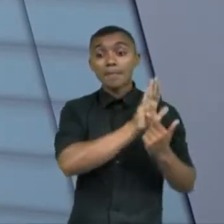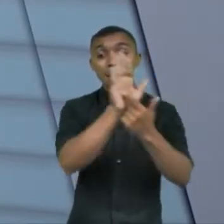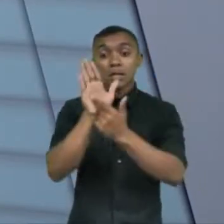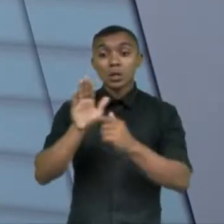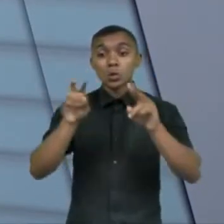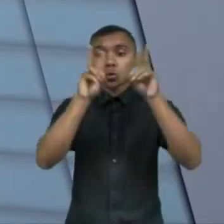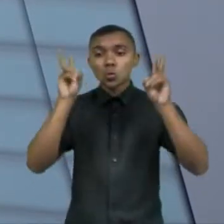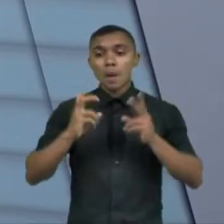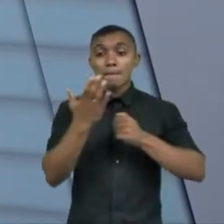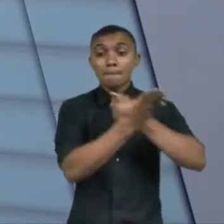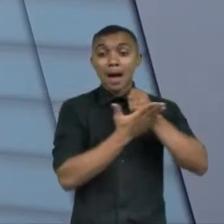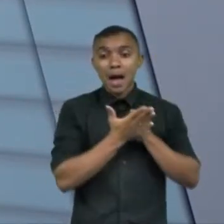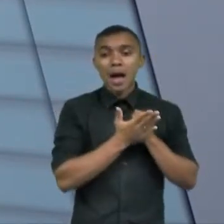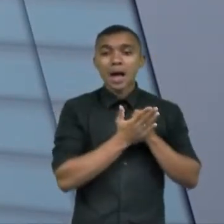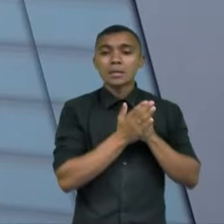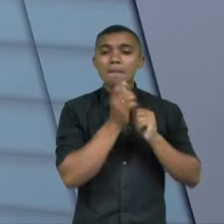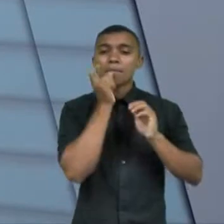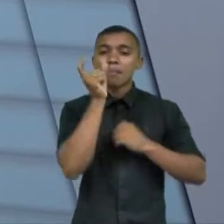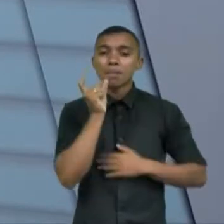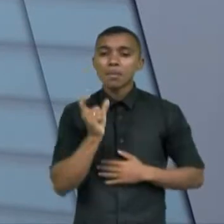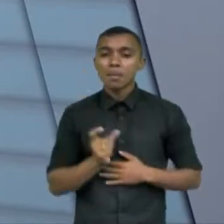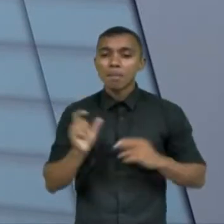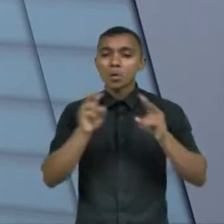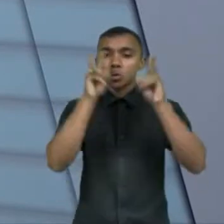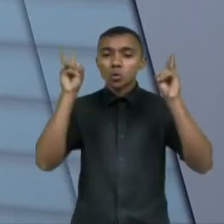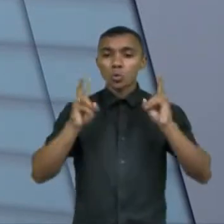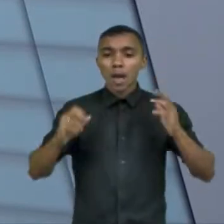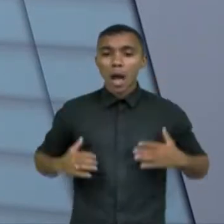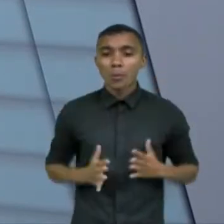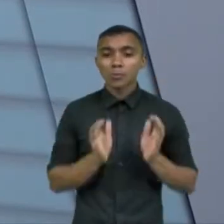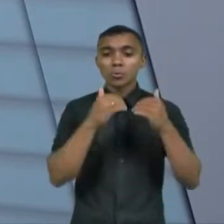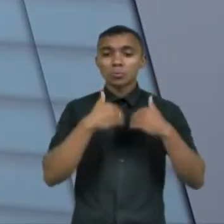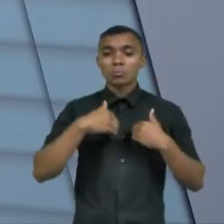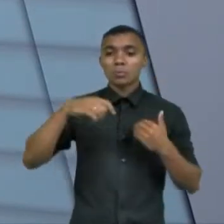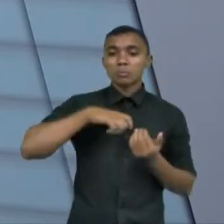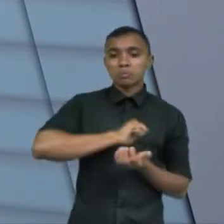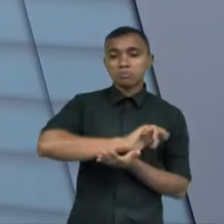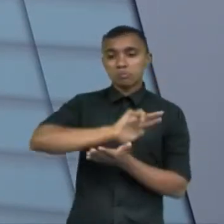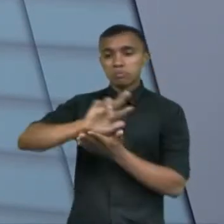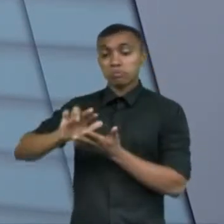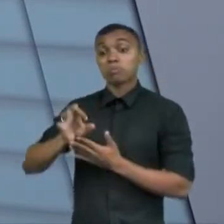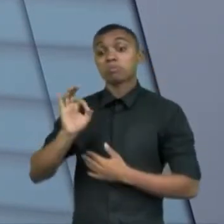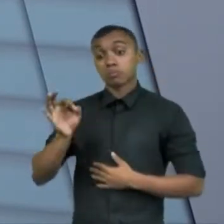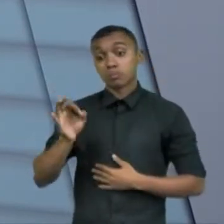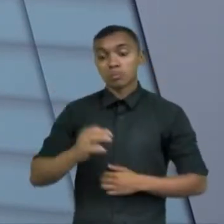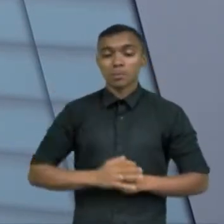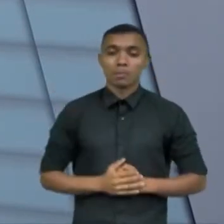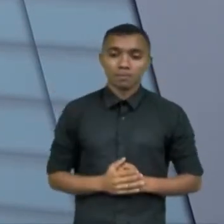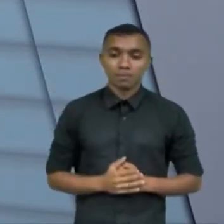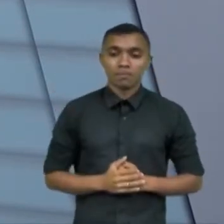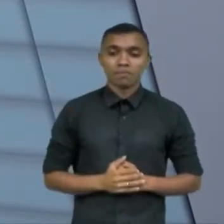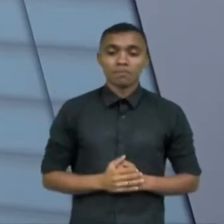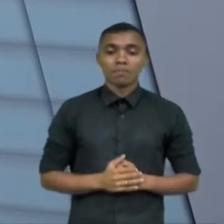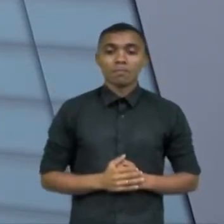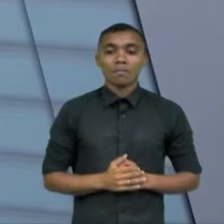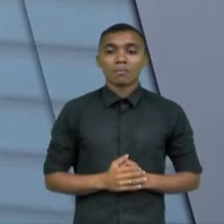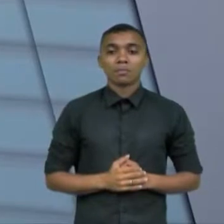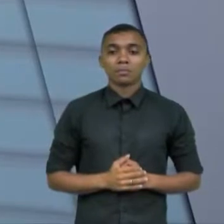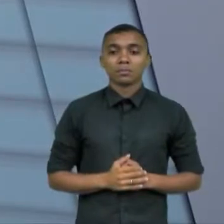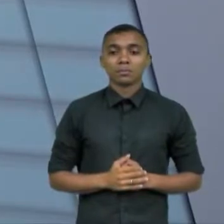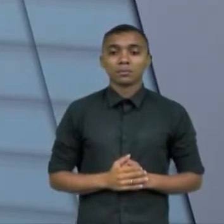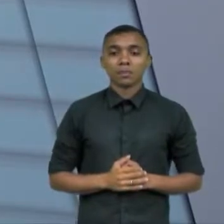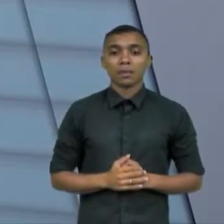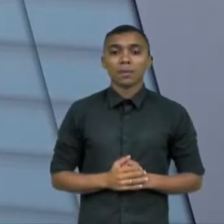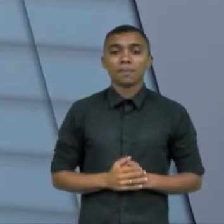básicos sobre o autismo, níveis, subdivisões enfim e faz essa viagem